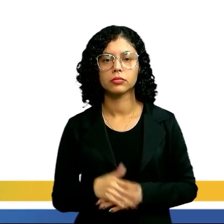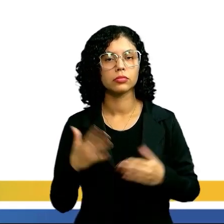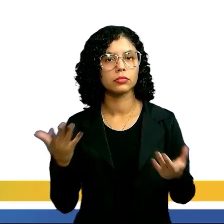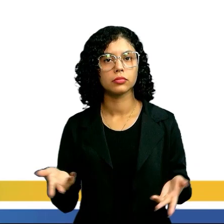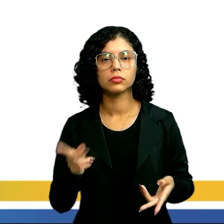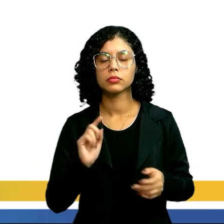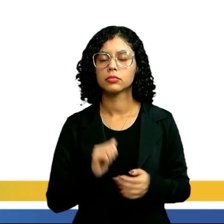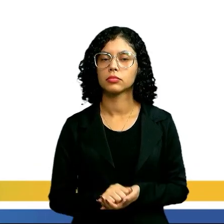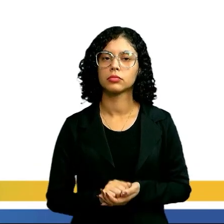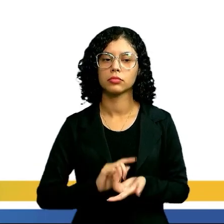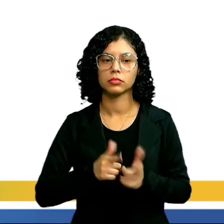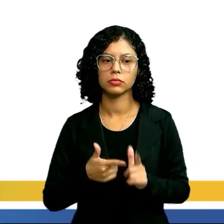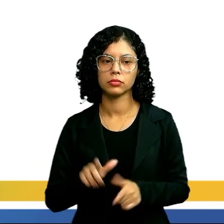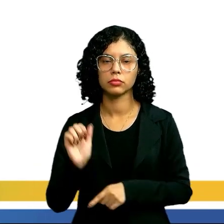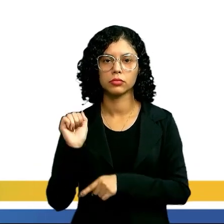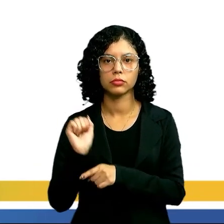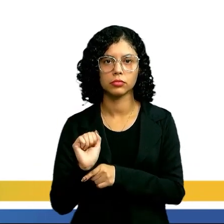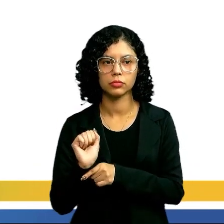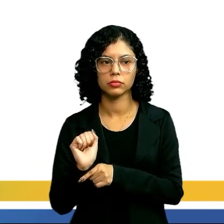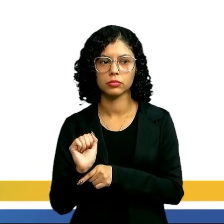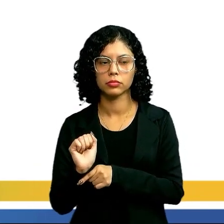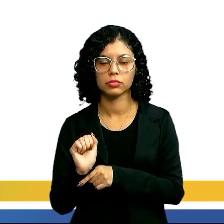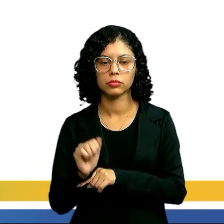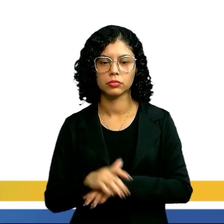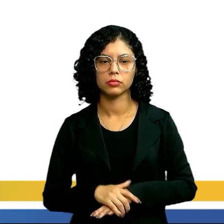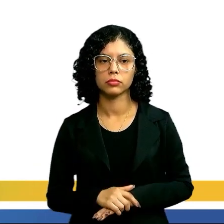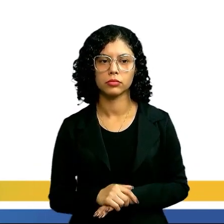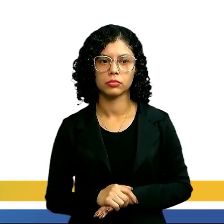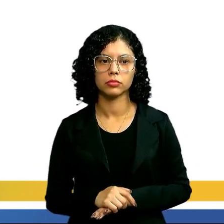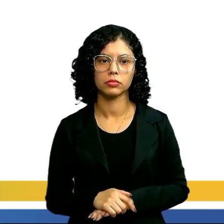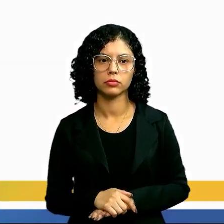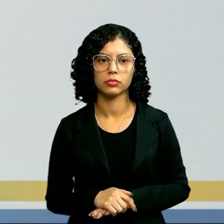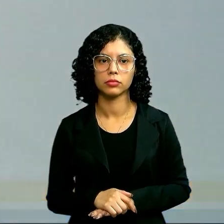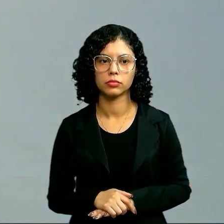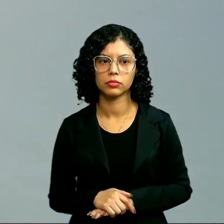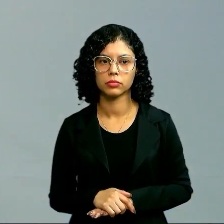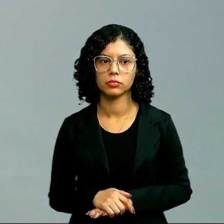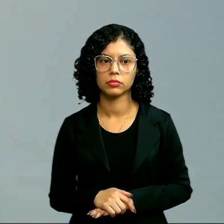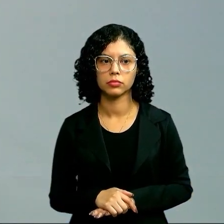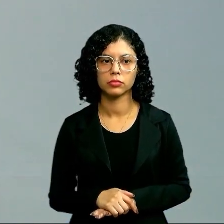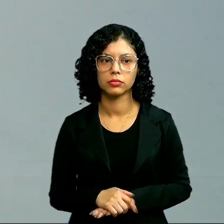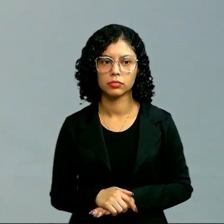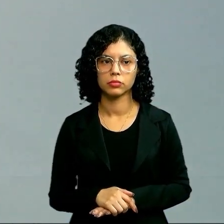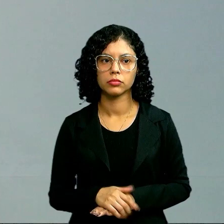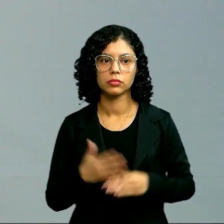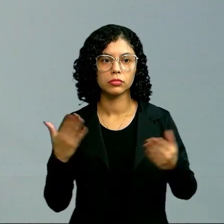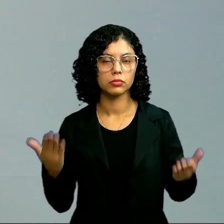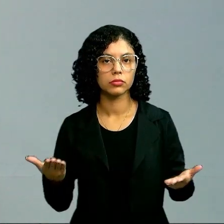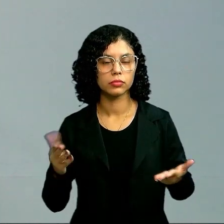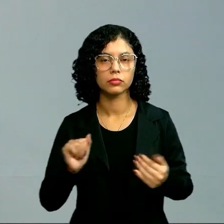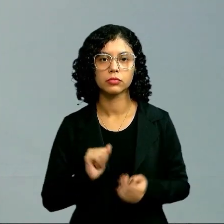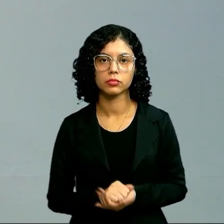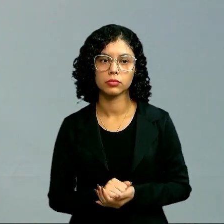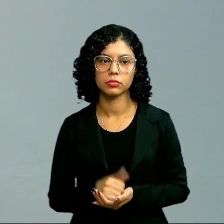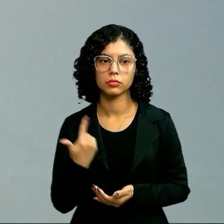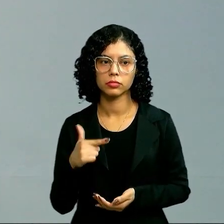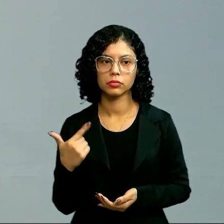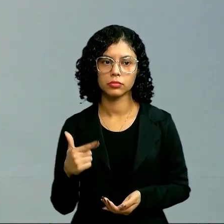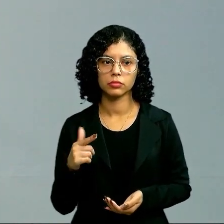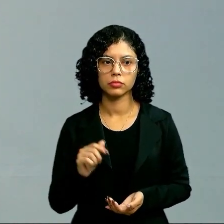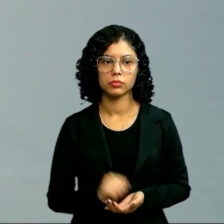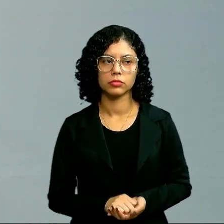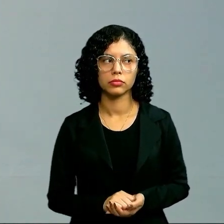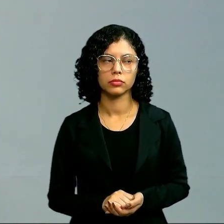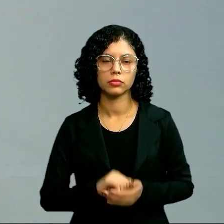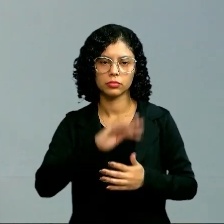Portanto, aí, a nossa alternativa aí é a letra A. Pessoal, não tem muita